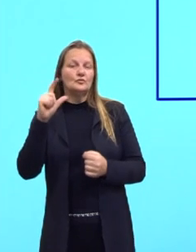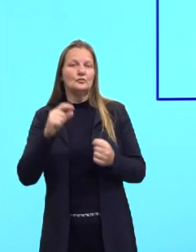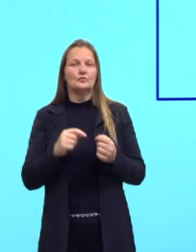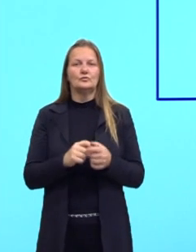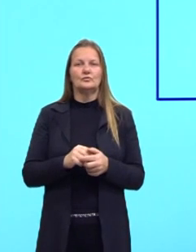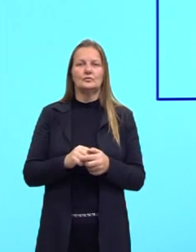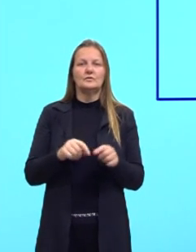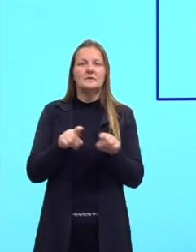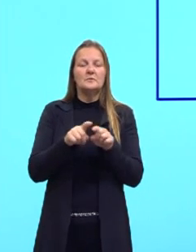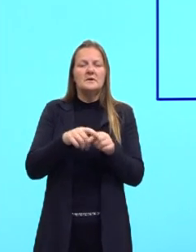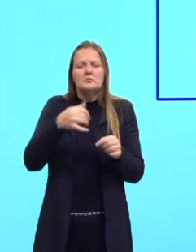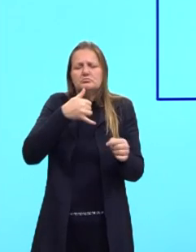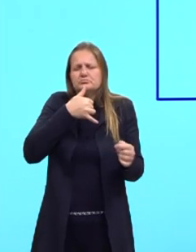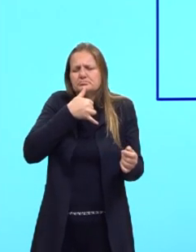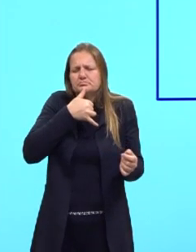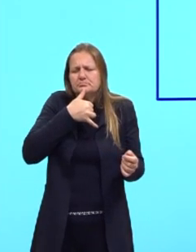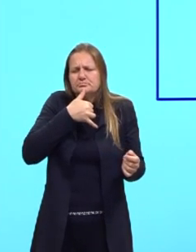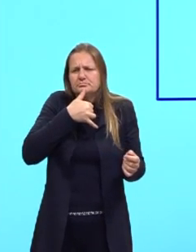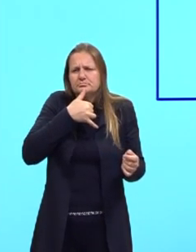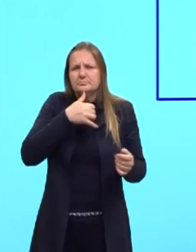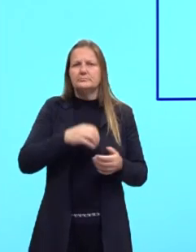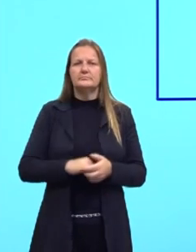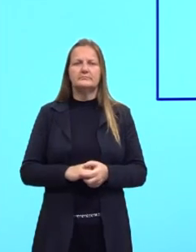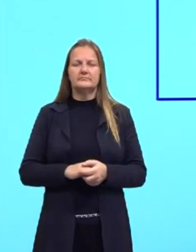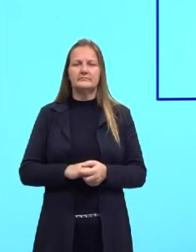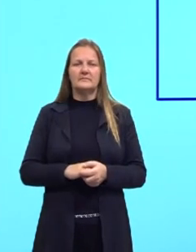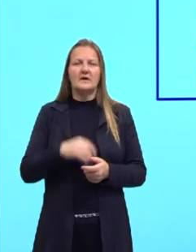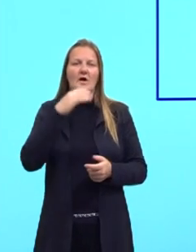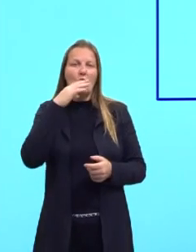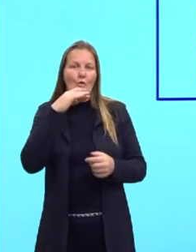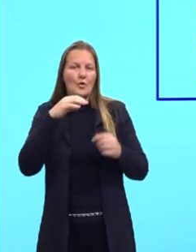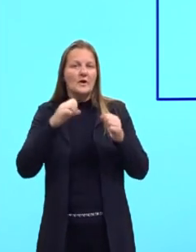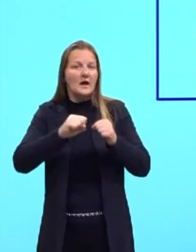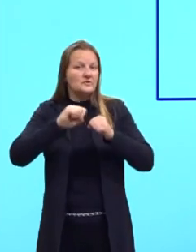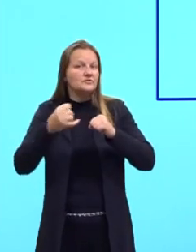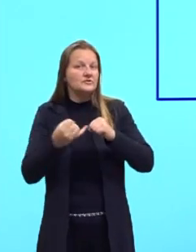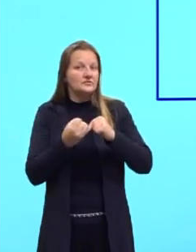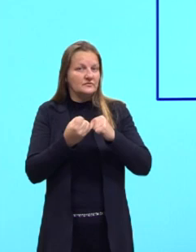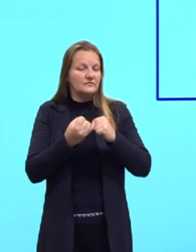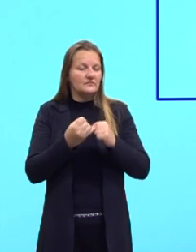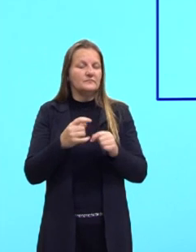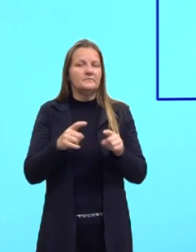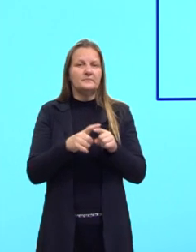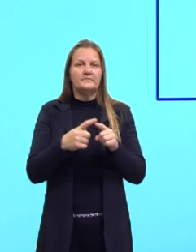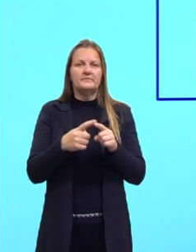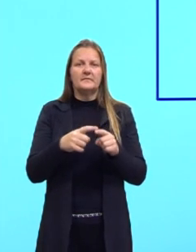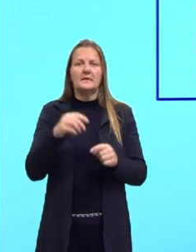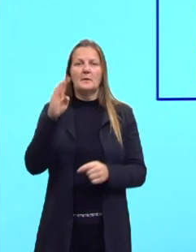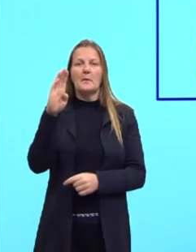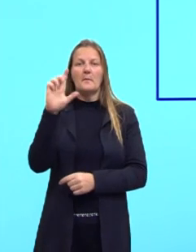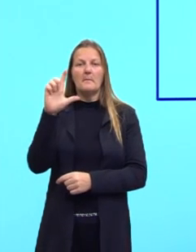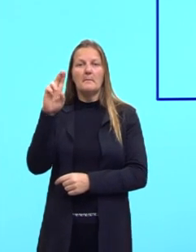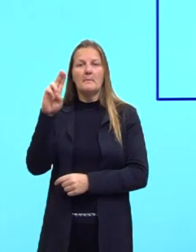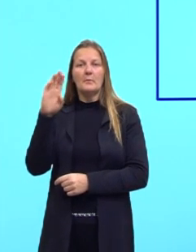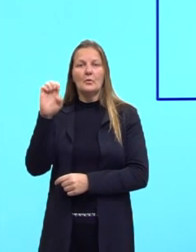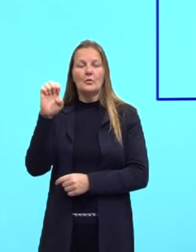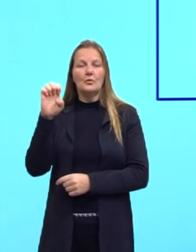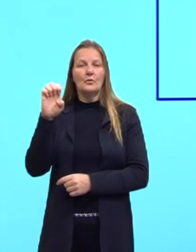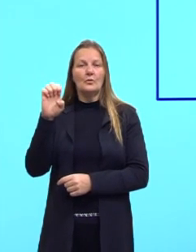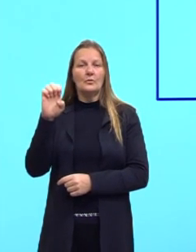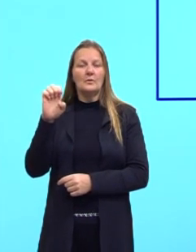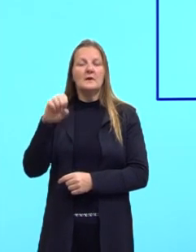também pode ser triste, a cor pode ser um adjetivo também, e a palavra blue também pode ser triste.